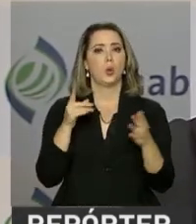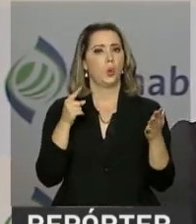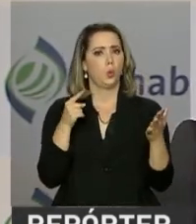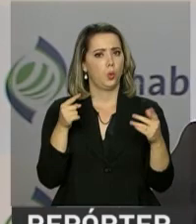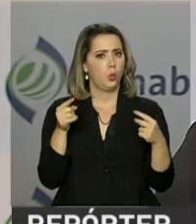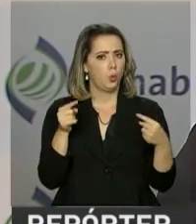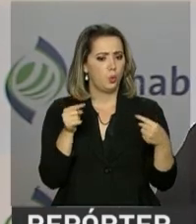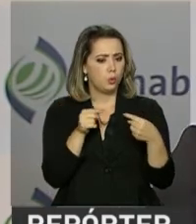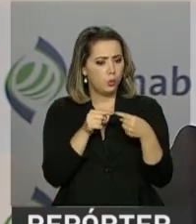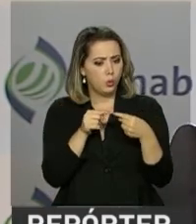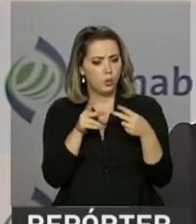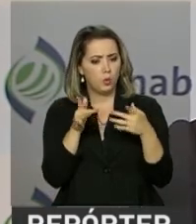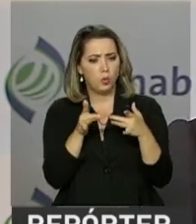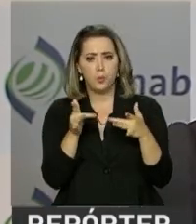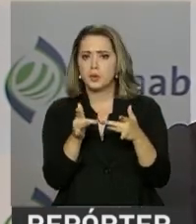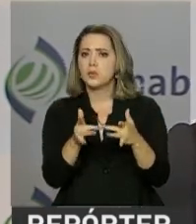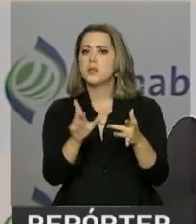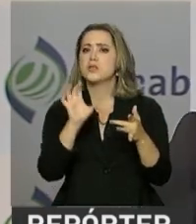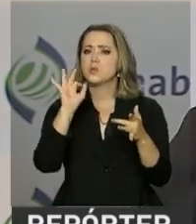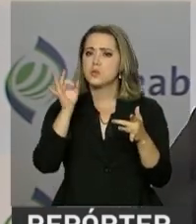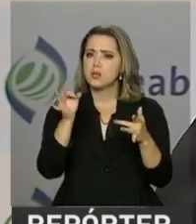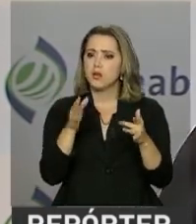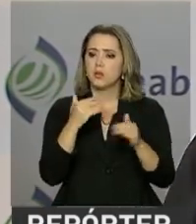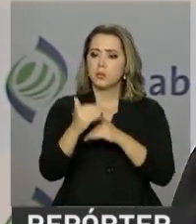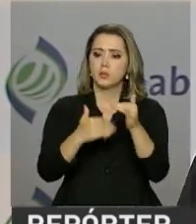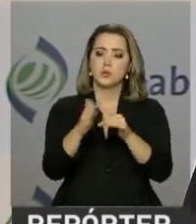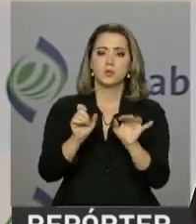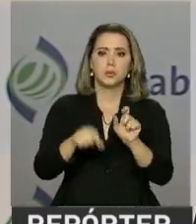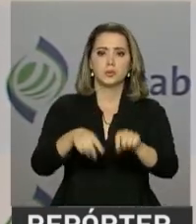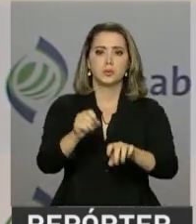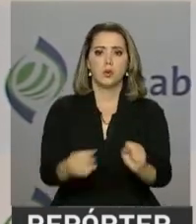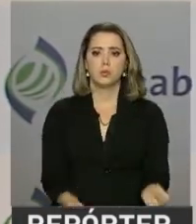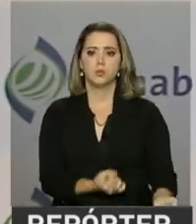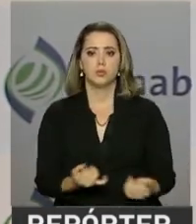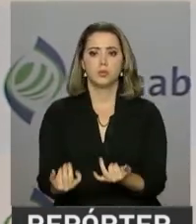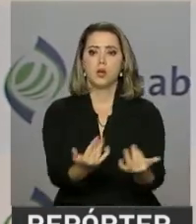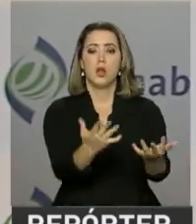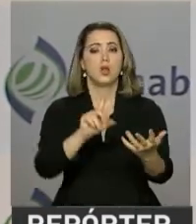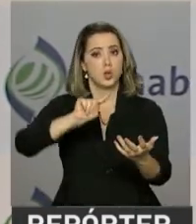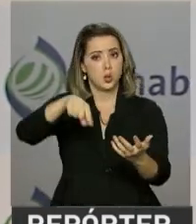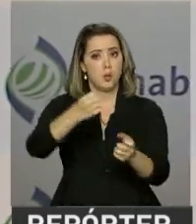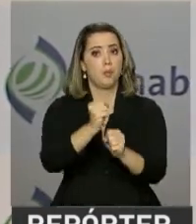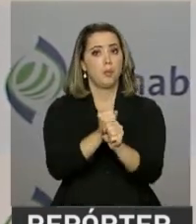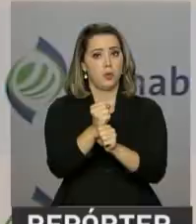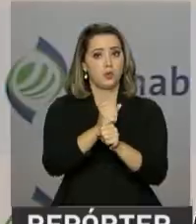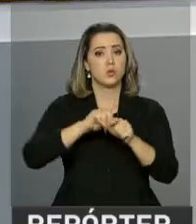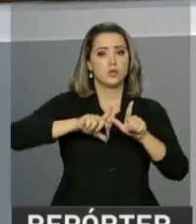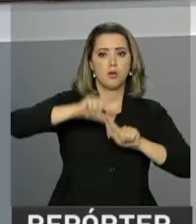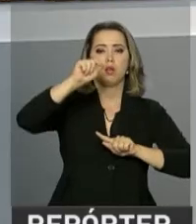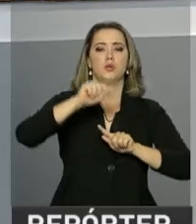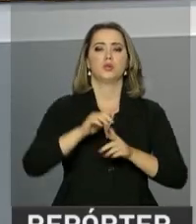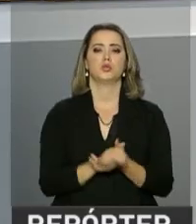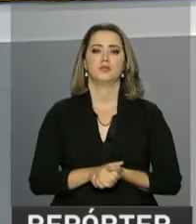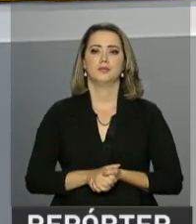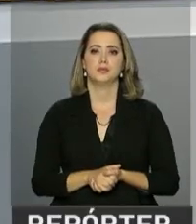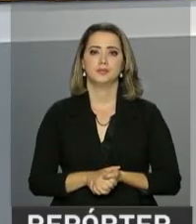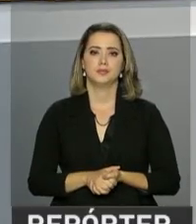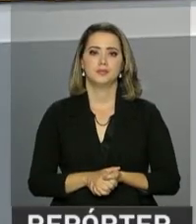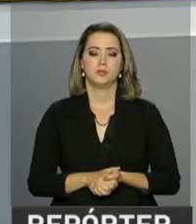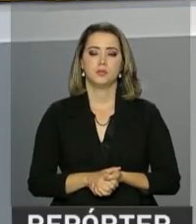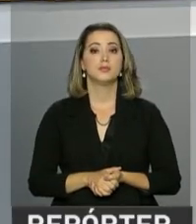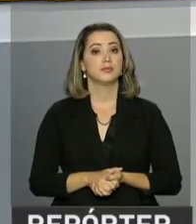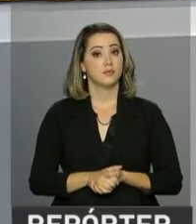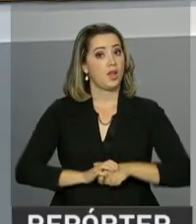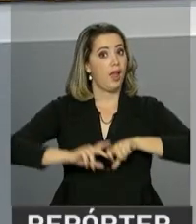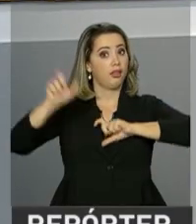no sentido de fazer a produção avançar. E não tenha dúvida, a próxima safra vai superar e muito. Atenção